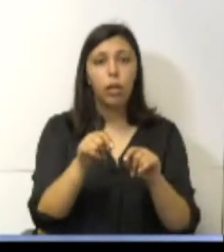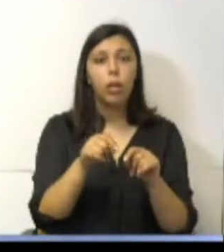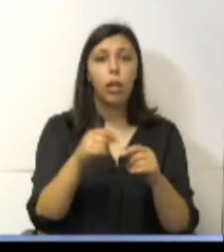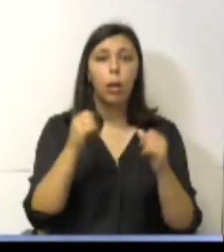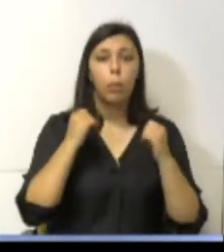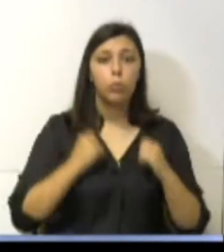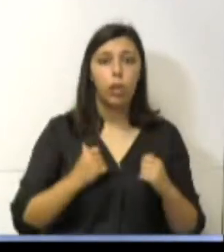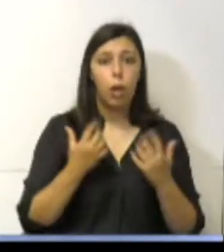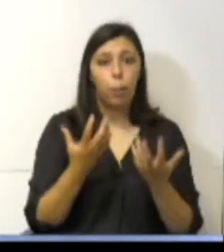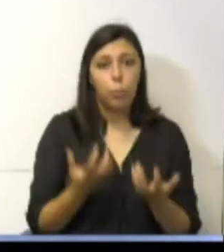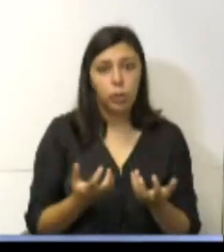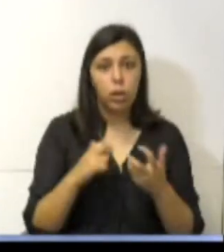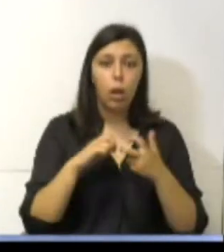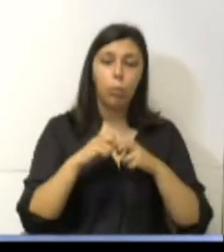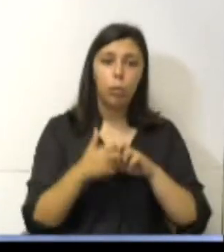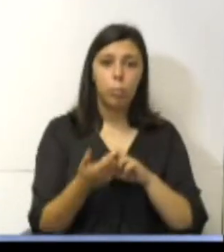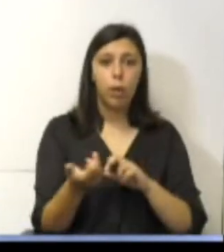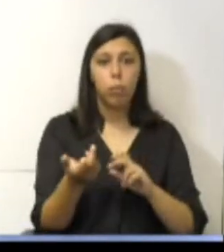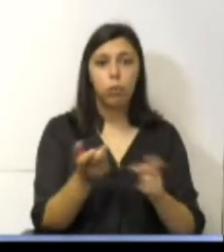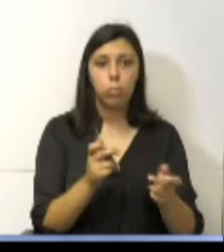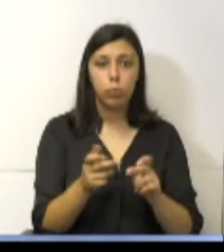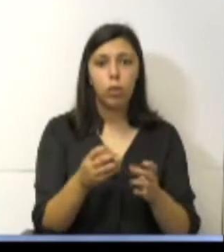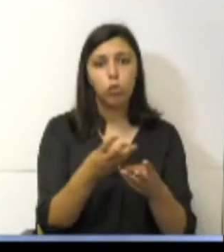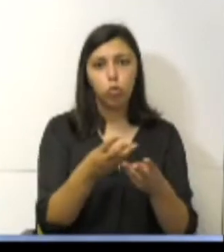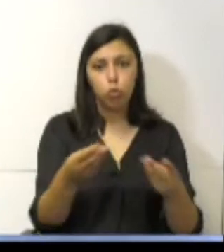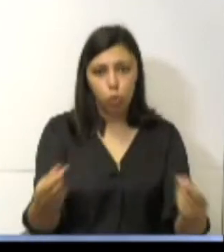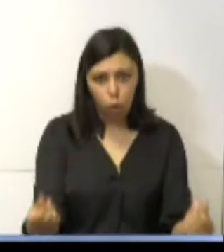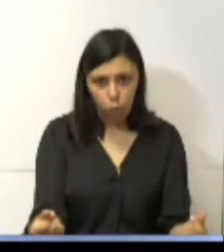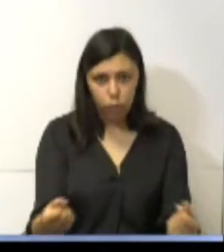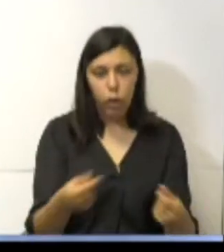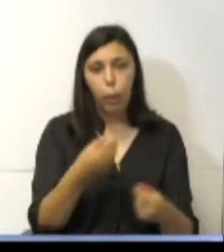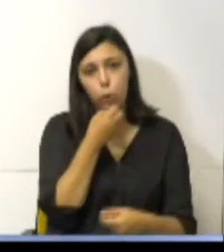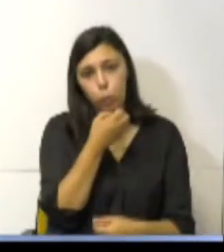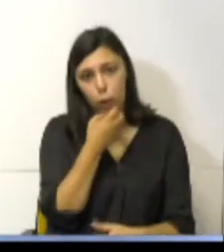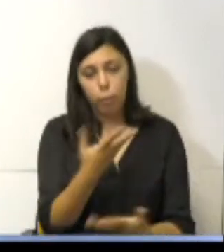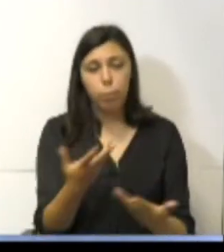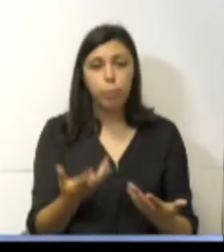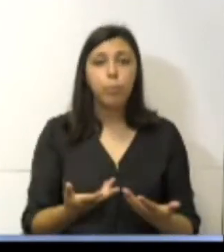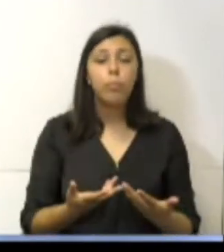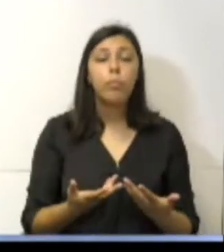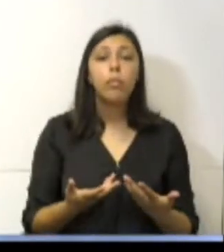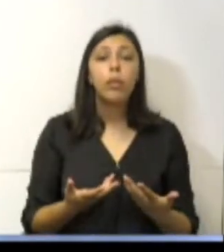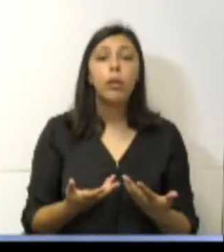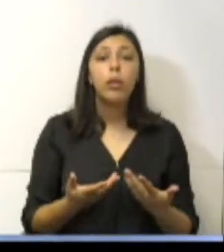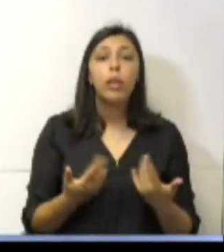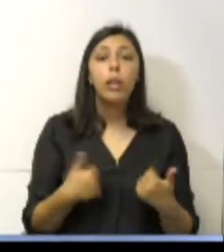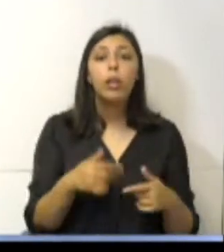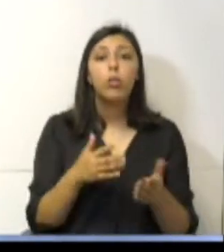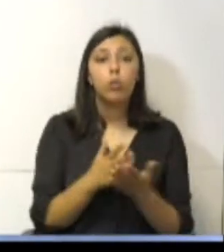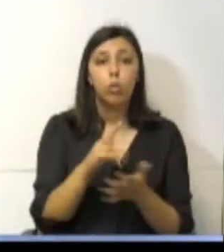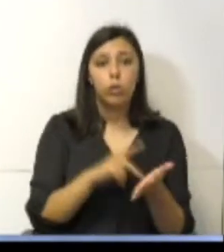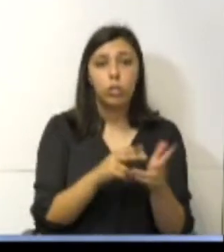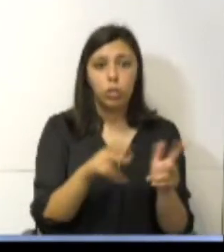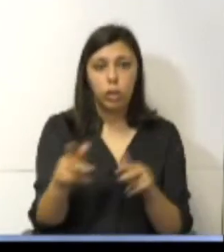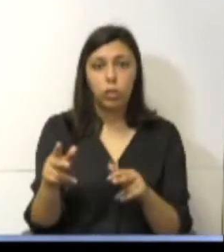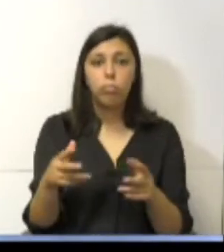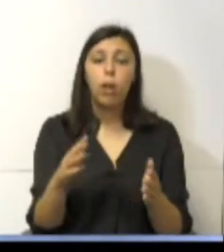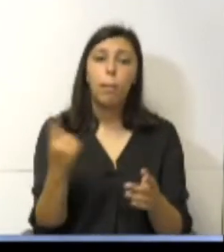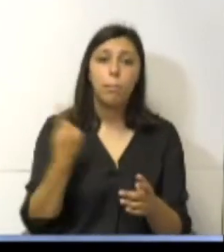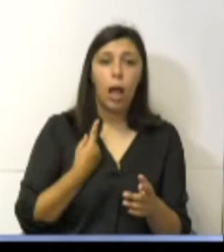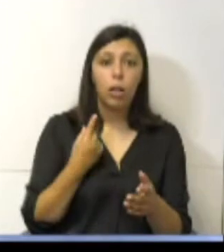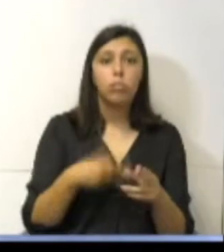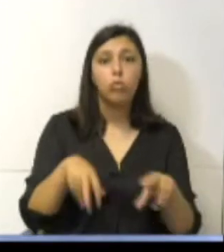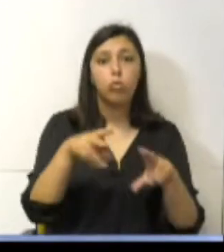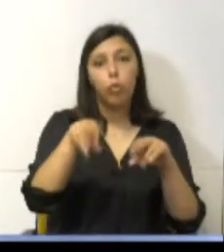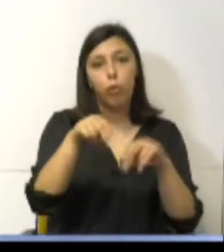mochilhas, que é um problema que vai sendo resolvido e muito bem. Nós concordamos com a estratégia, é preciso inovar e trabalhar para uma renovação das práticas